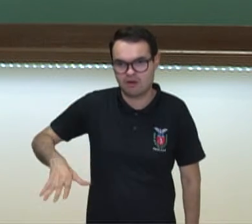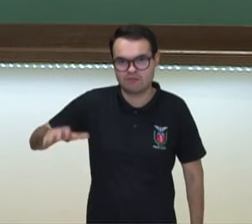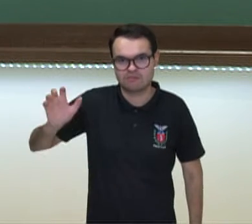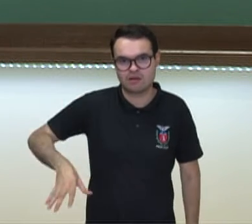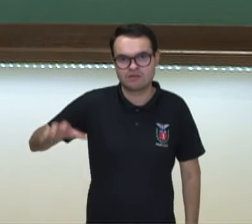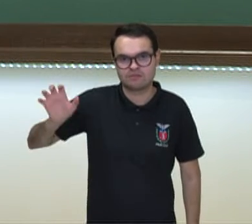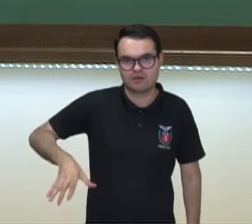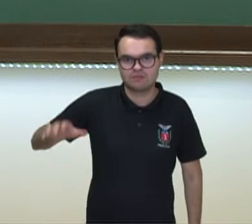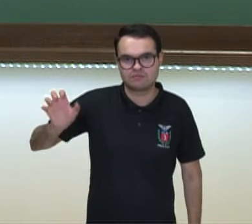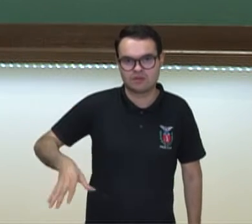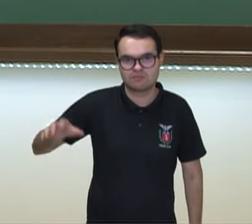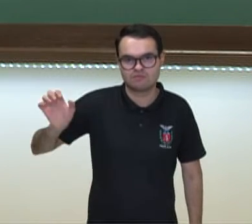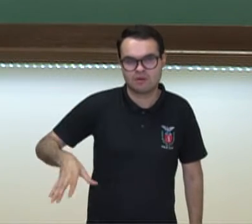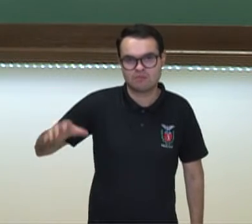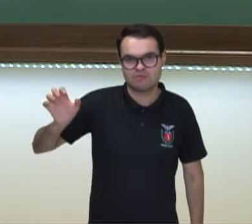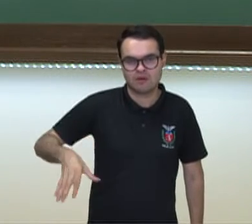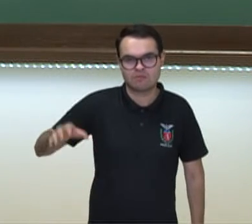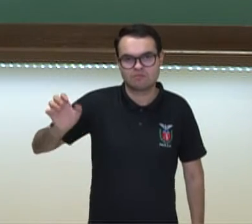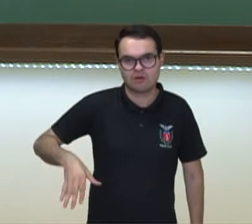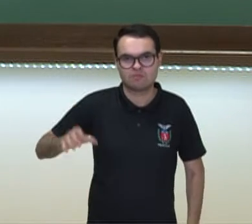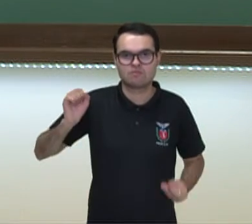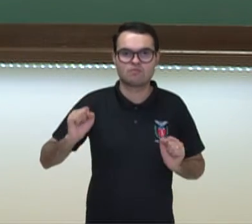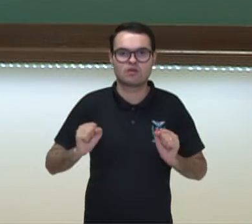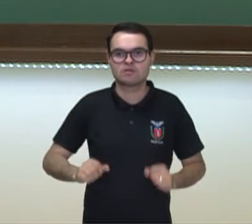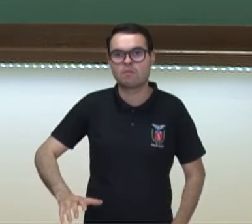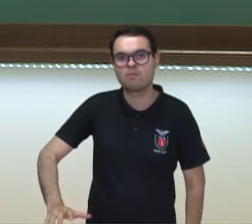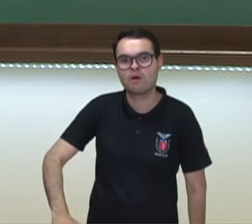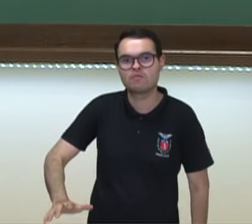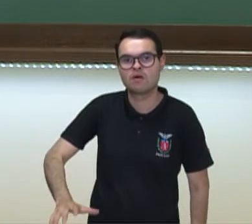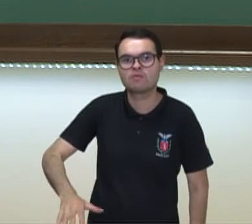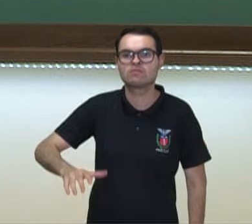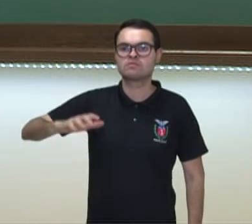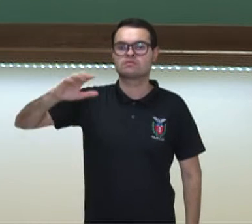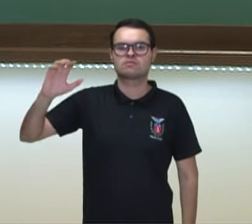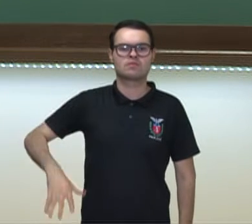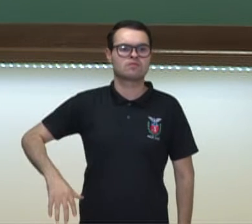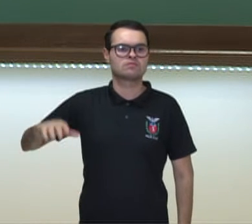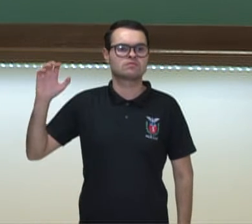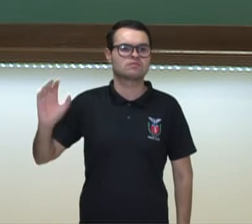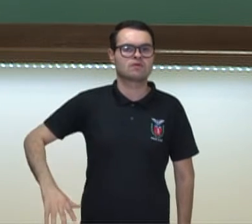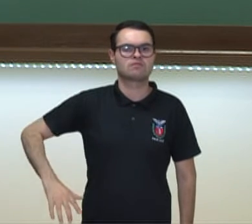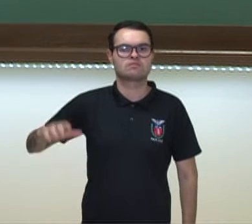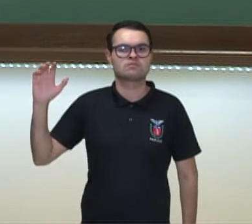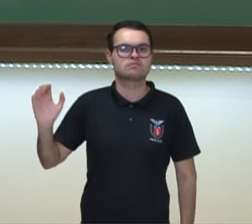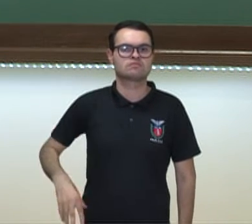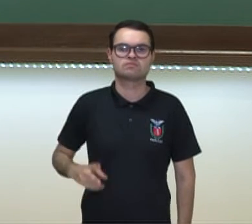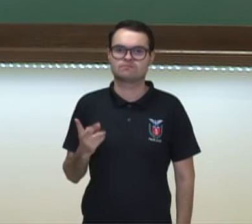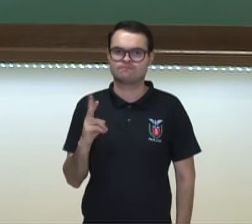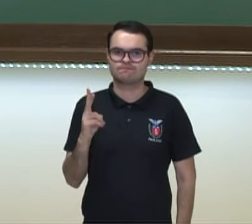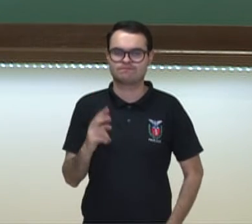a bola no chão. Ela pode bater baixa ou ela pode bater alta.